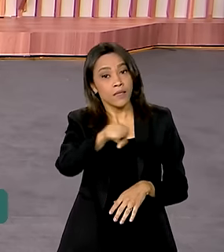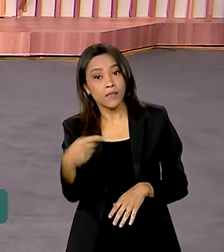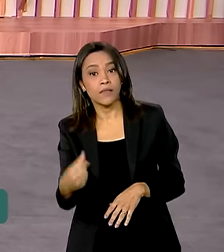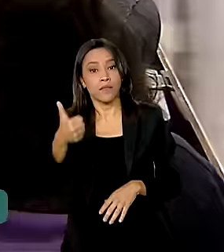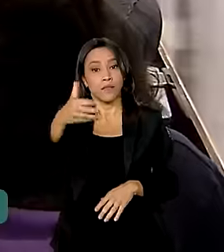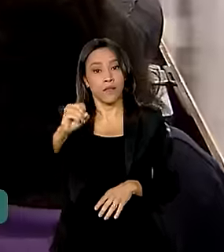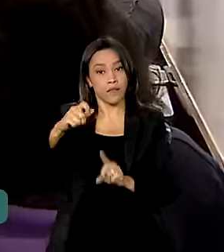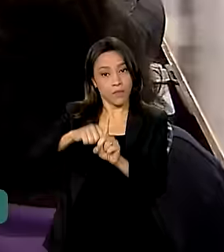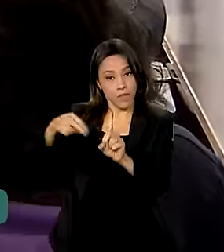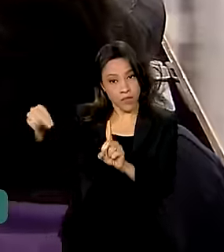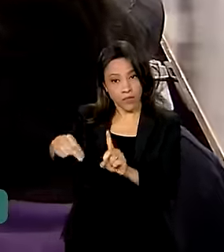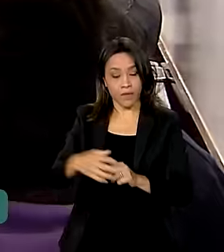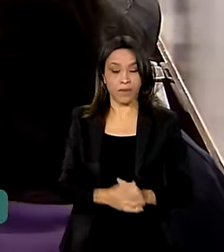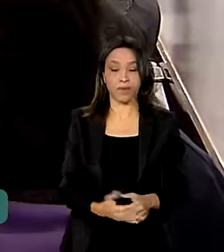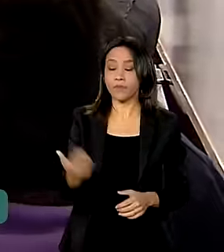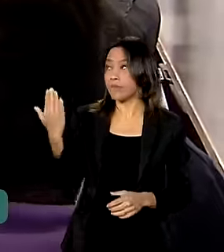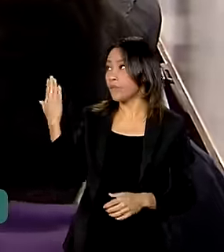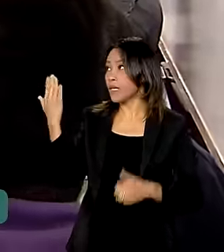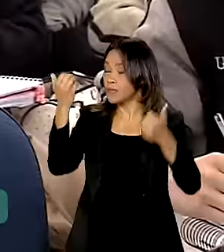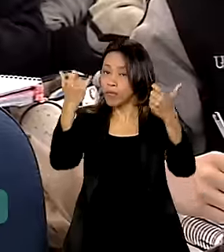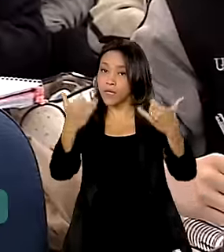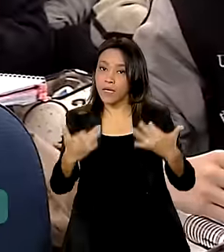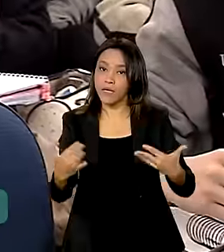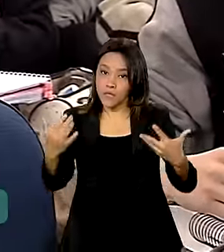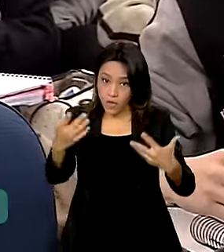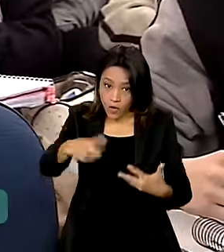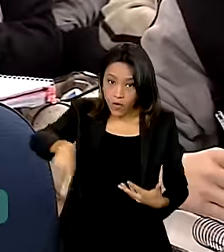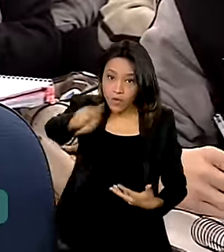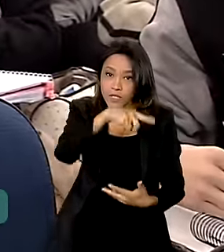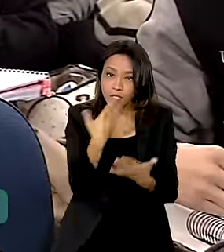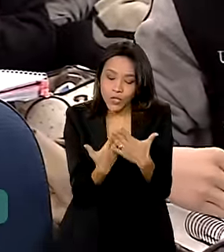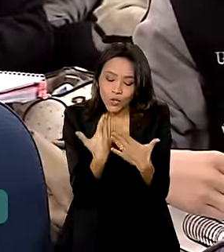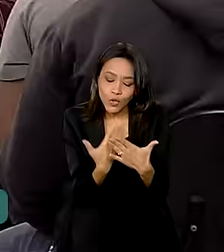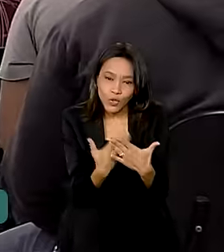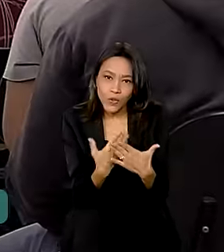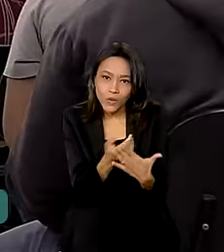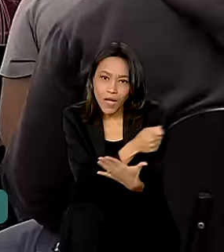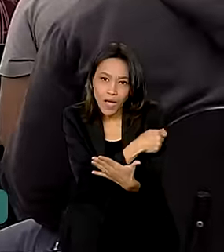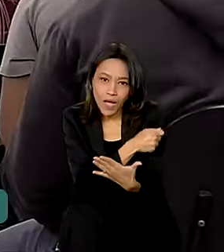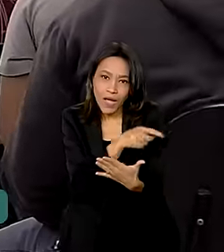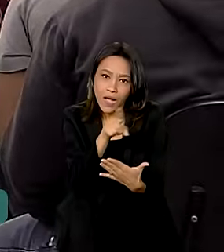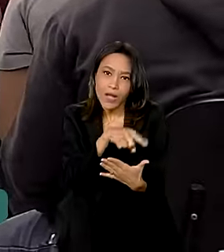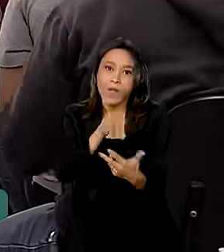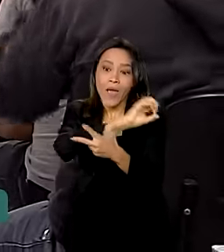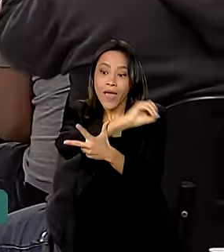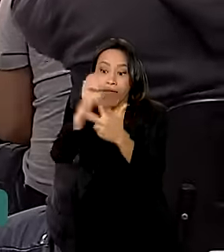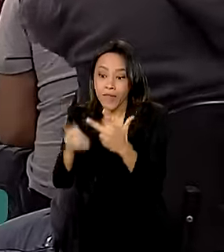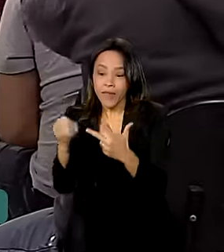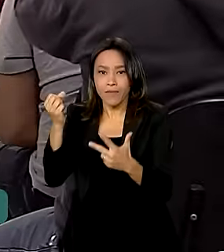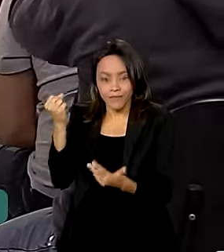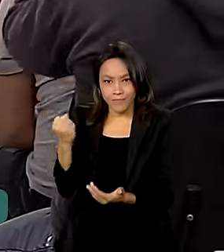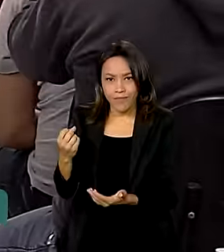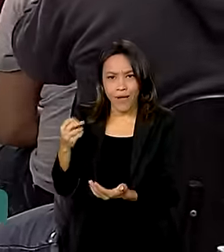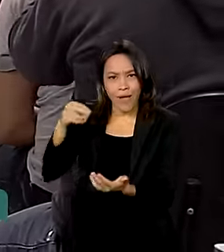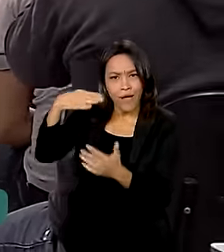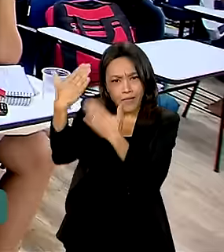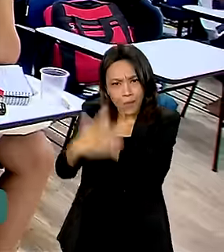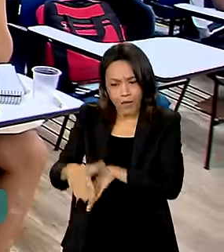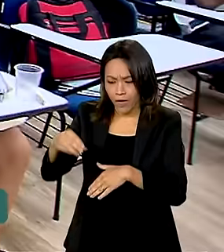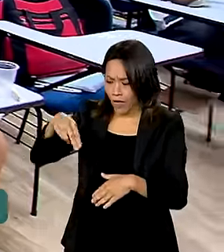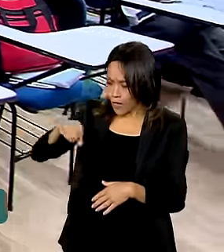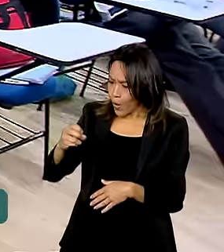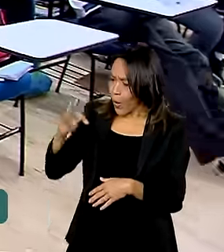novembro. O estudante que realiza o Enem usa a nota obtida no exame para concorrer a vagas em